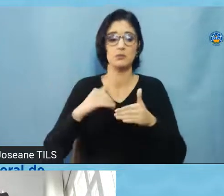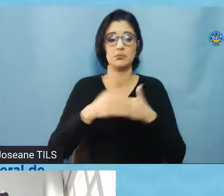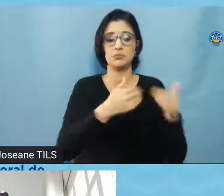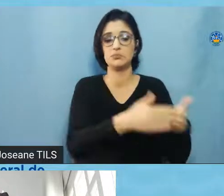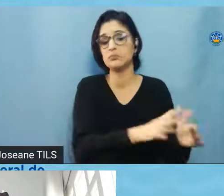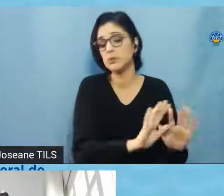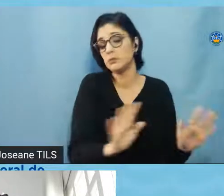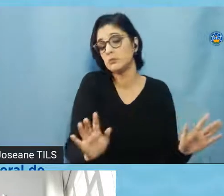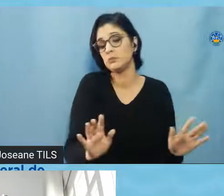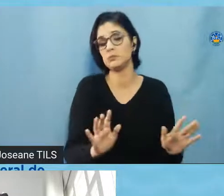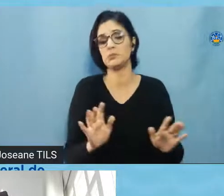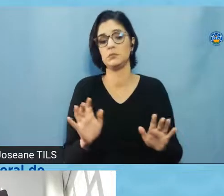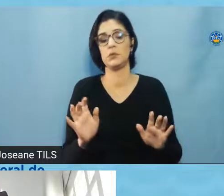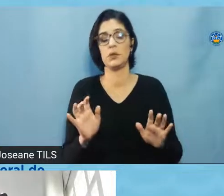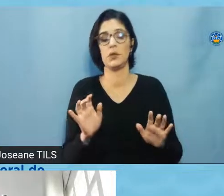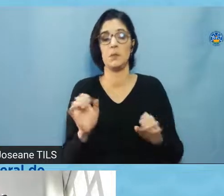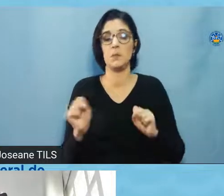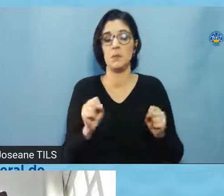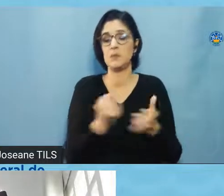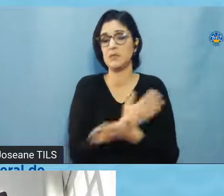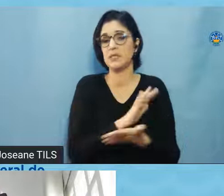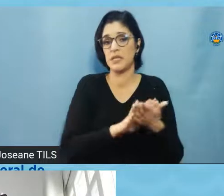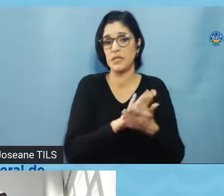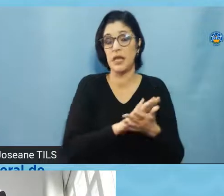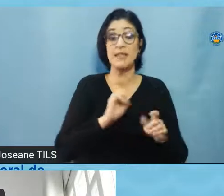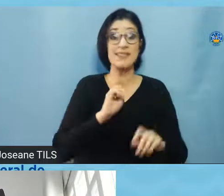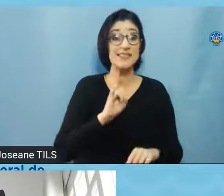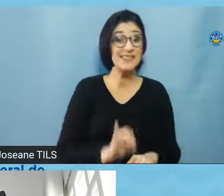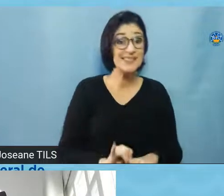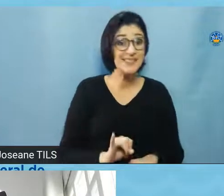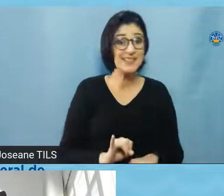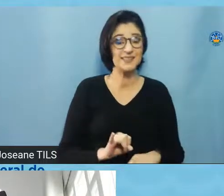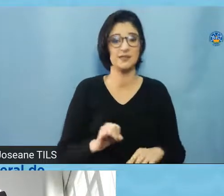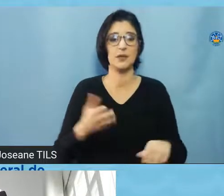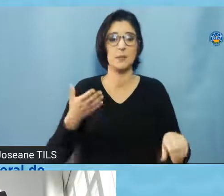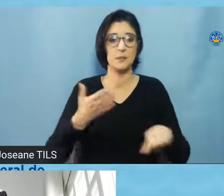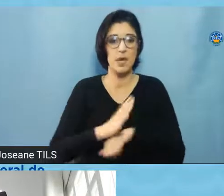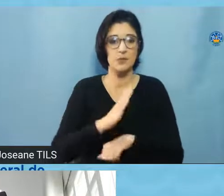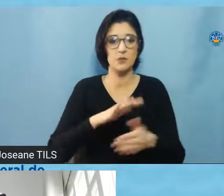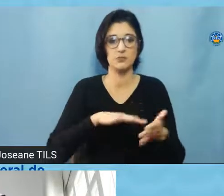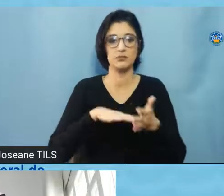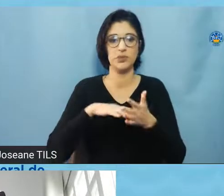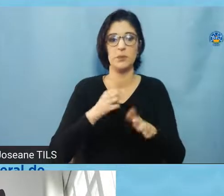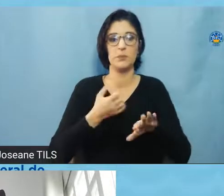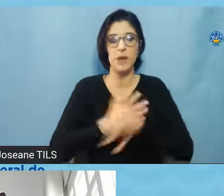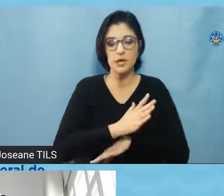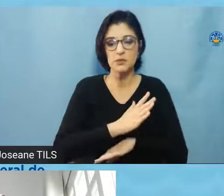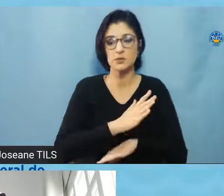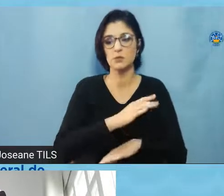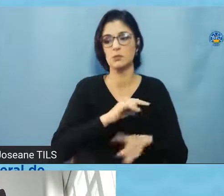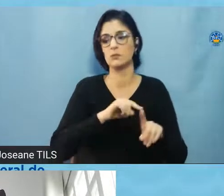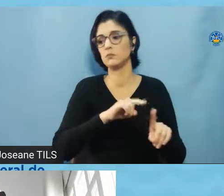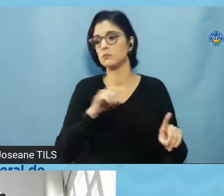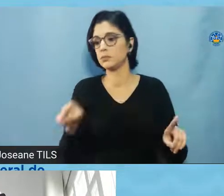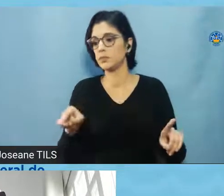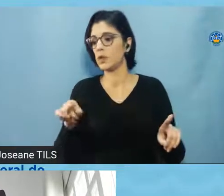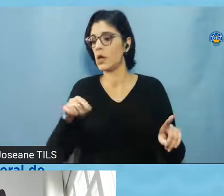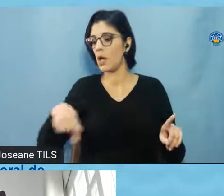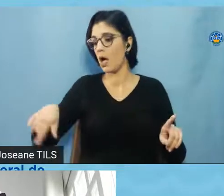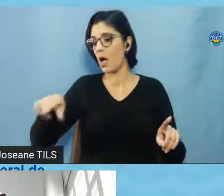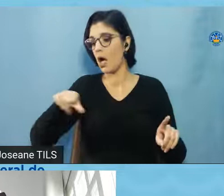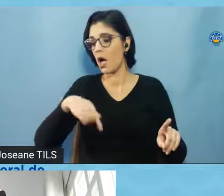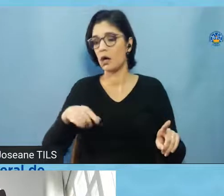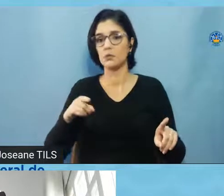denunciar, né, ou alguém fazer uma denúncia, de algum projeto que está acontecendo sem a submissão da ideia de ética, e aí essa pessoa pode ser